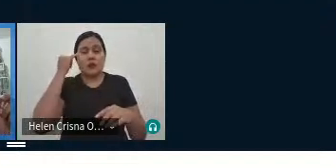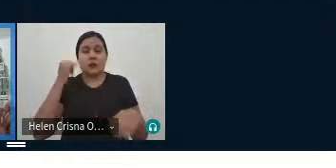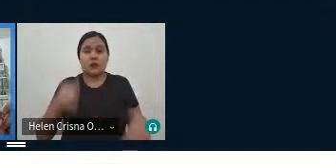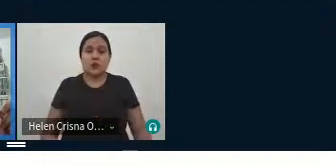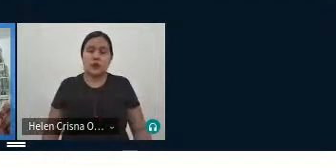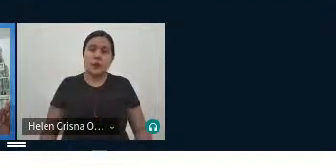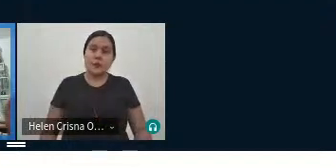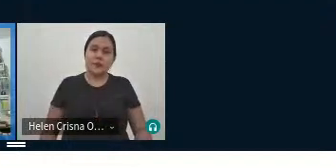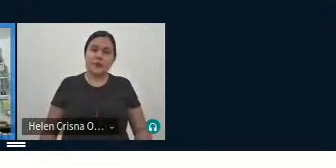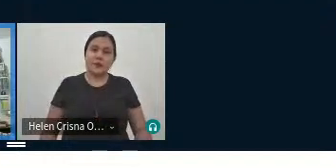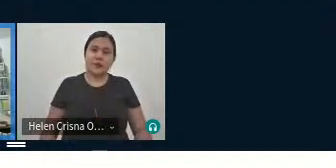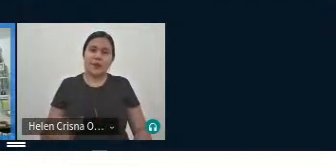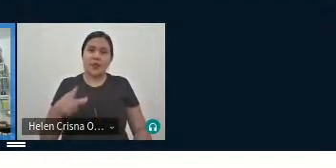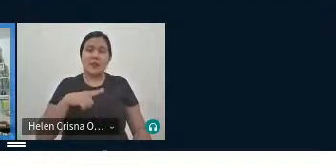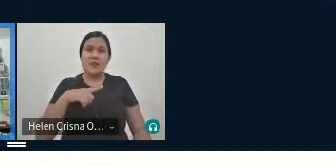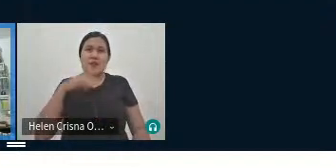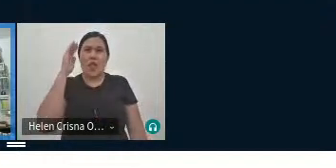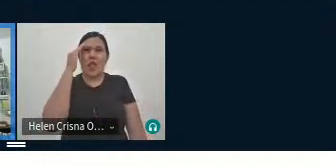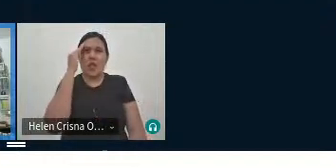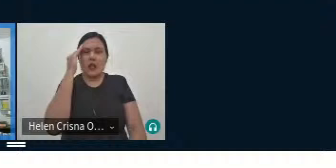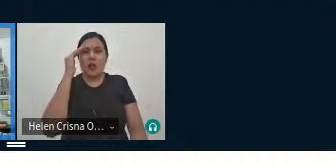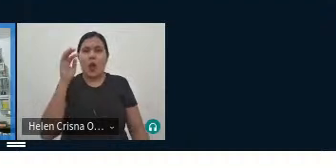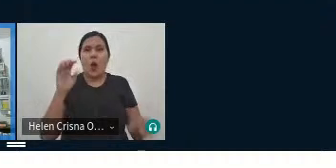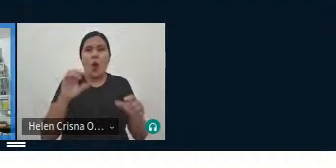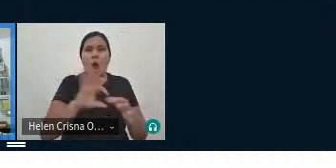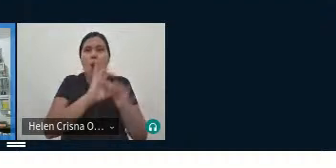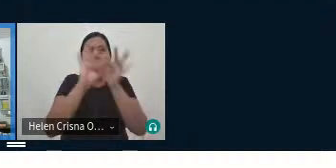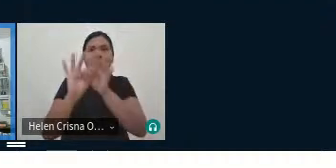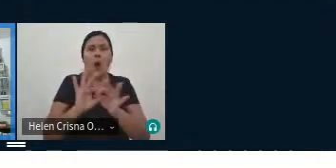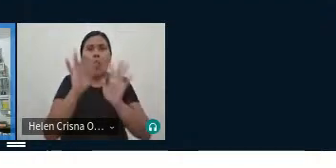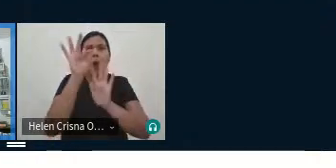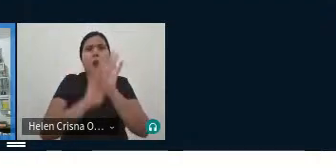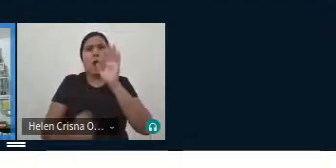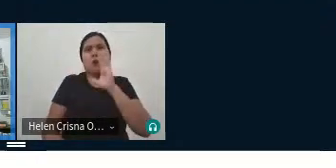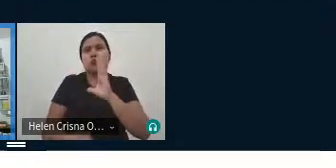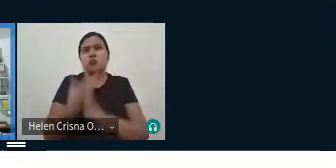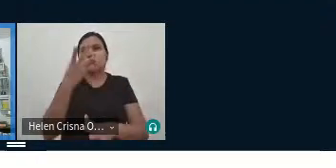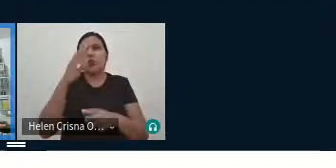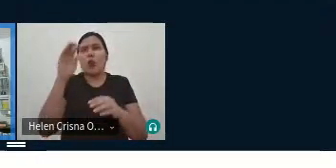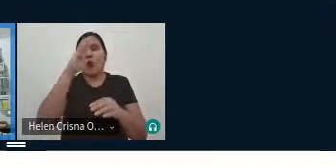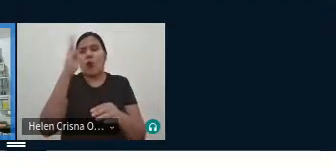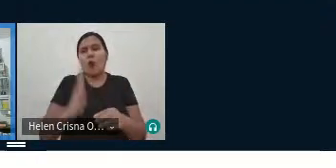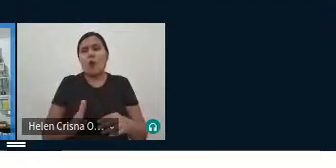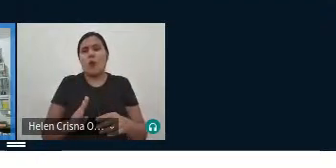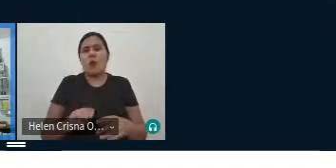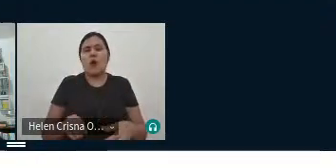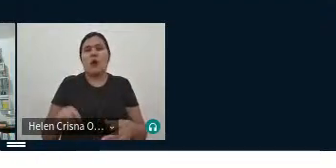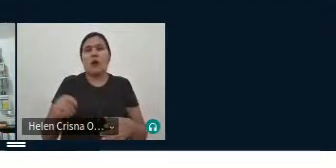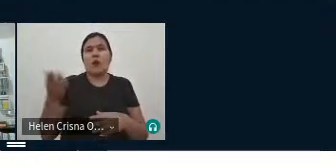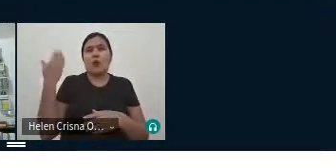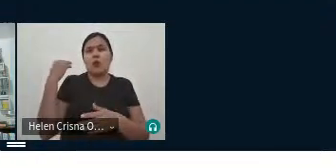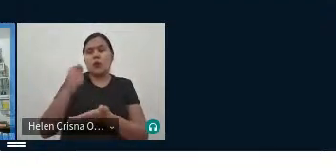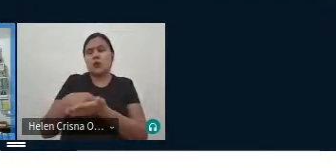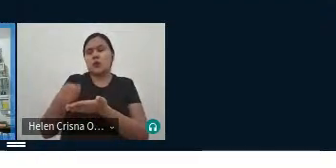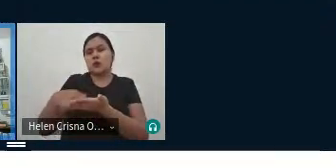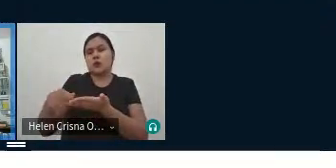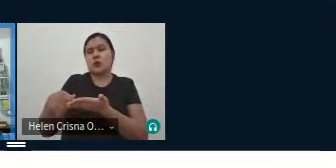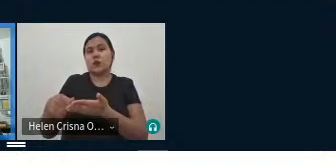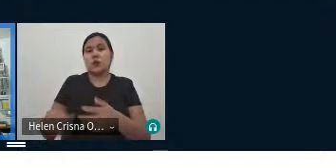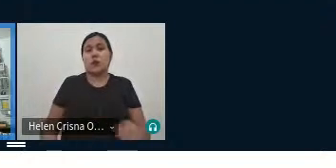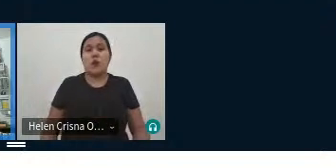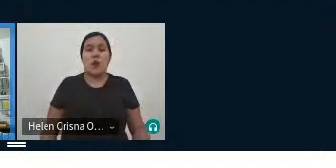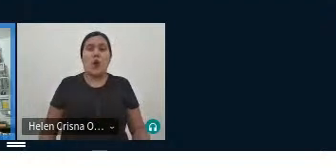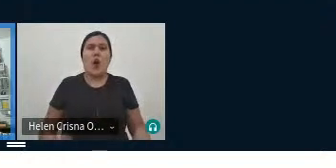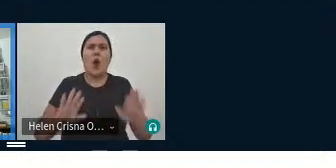eu tive que compreender o contexto do texto que foi construído no Brasil, na época da escrita, qual é o